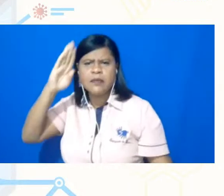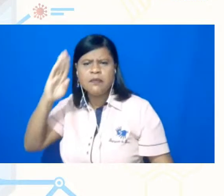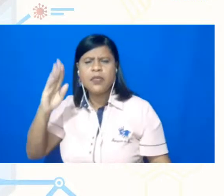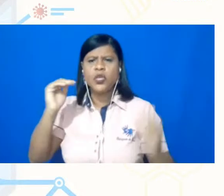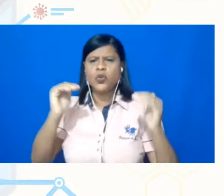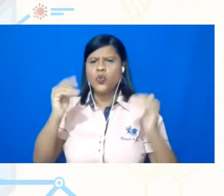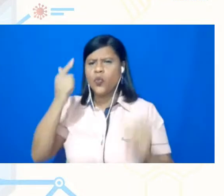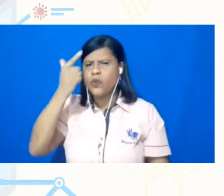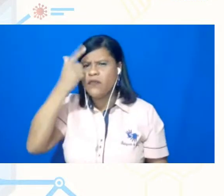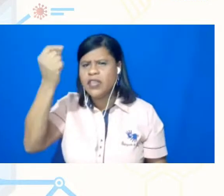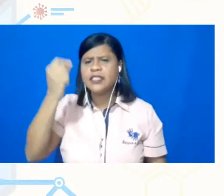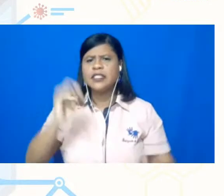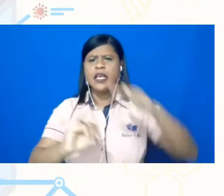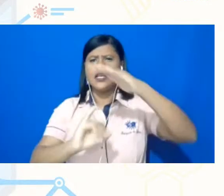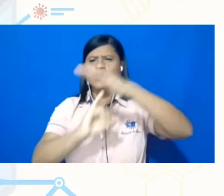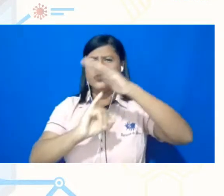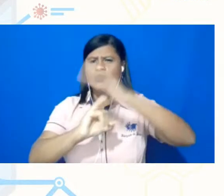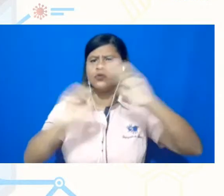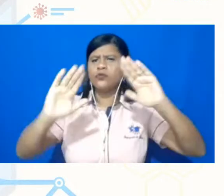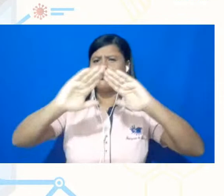escolas, na educação,